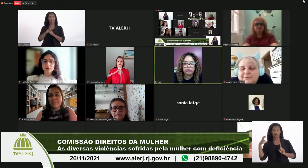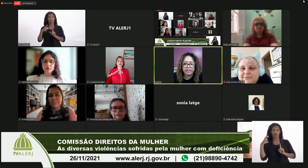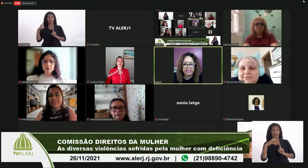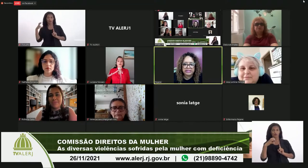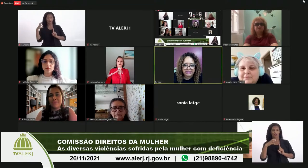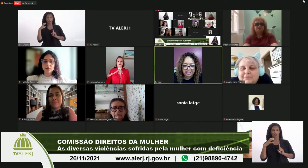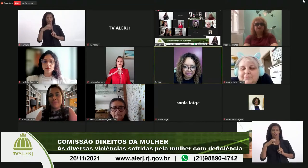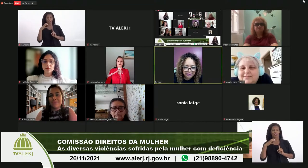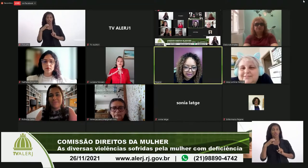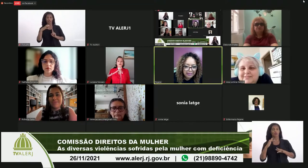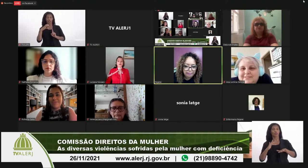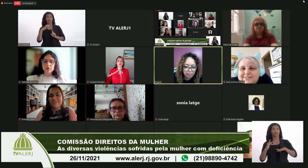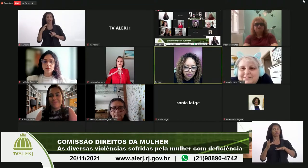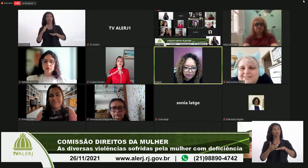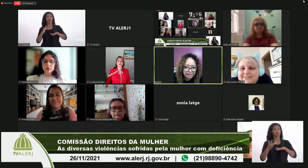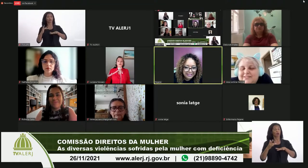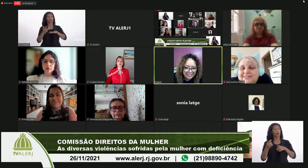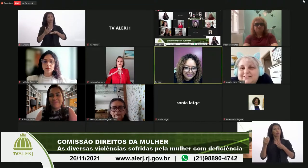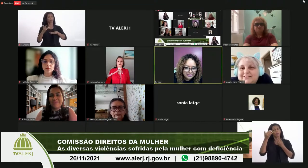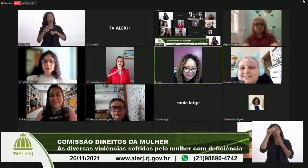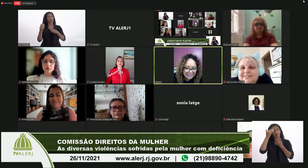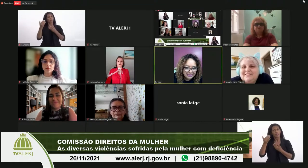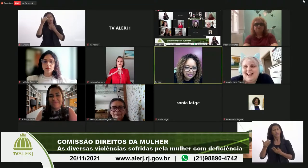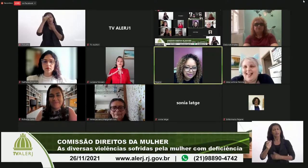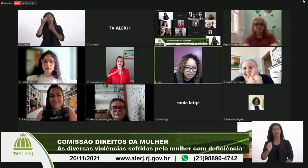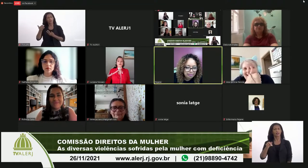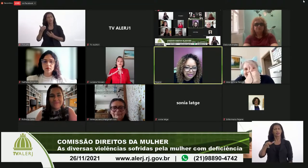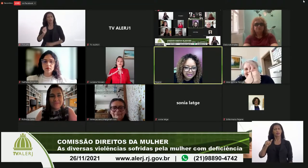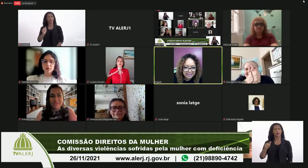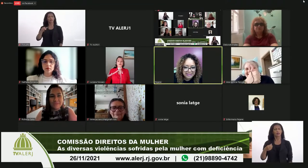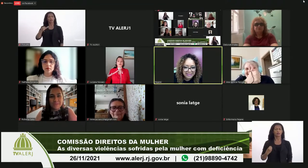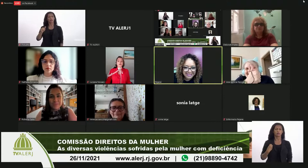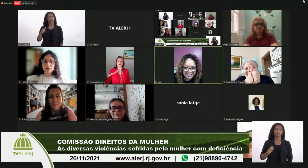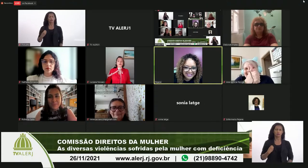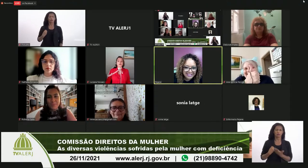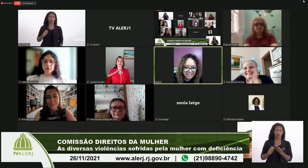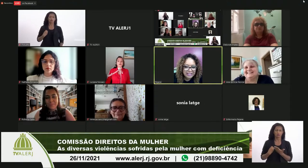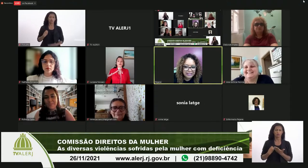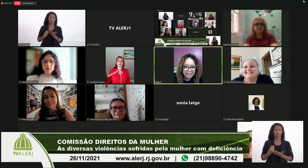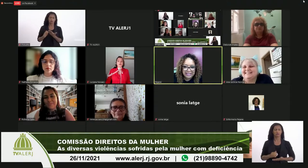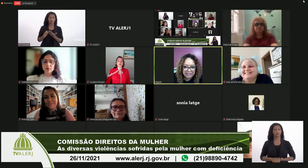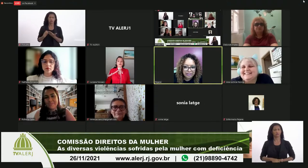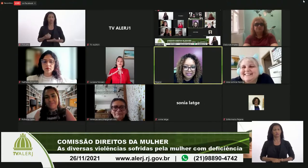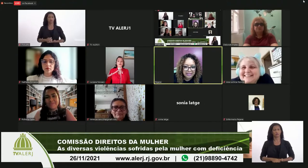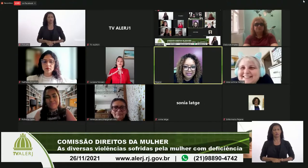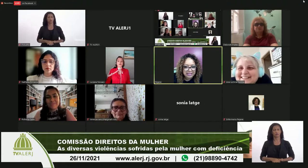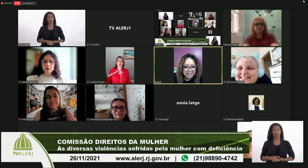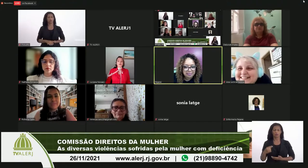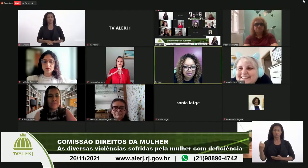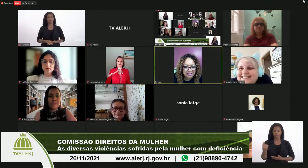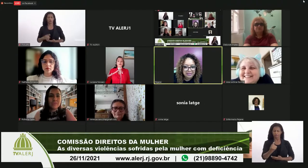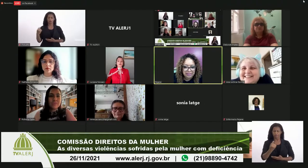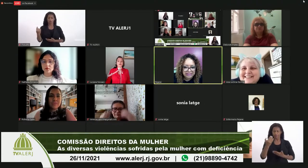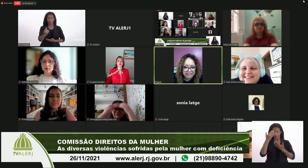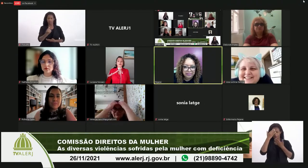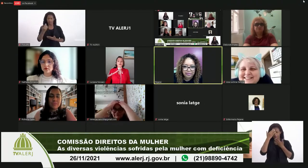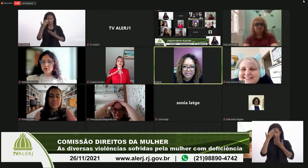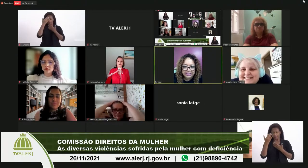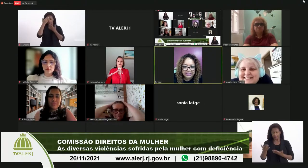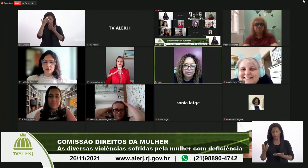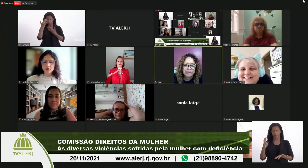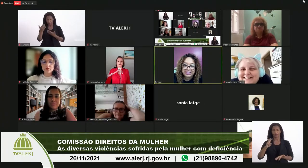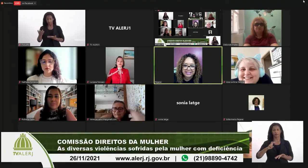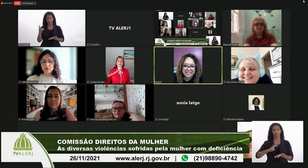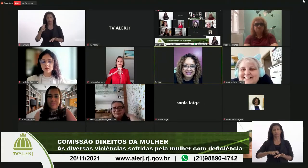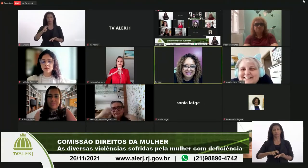sobre esse tema. Muito obrigada, Ana, pela sua presença aqui. Nós agradecemos essa manhã com